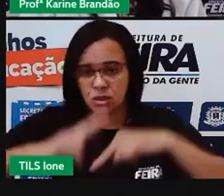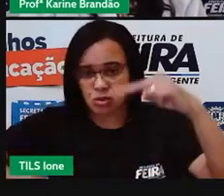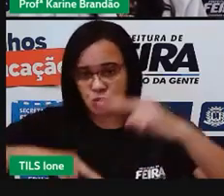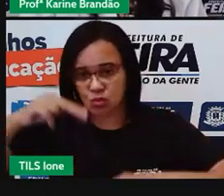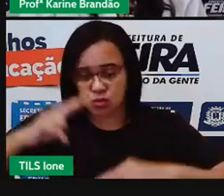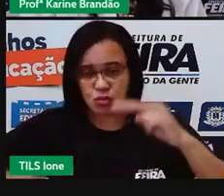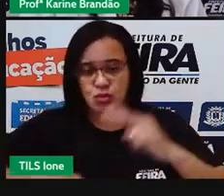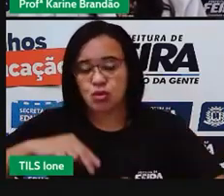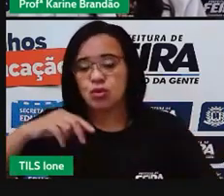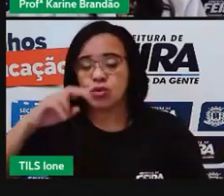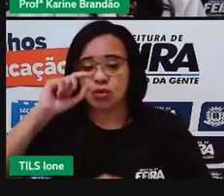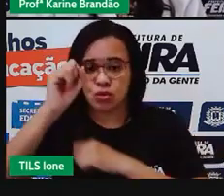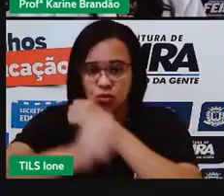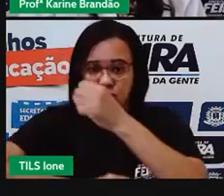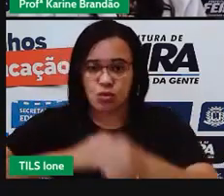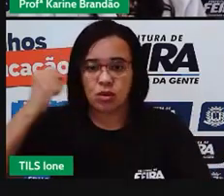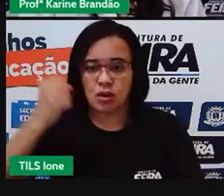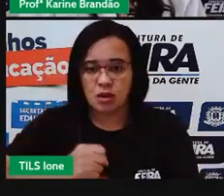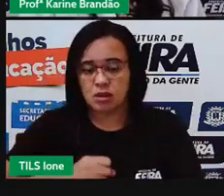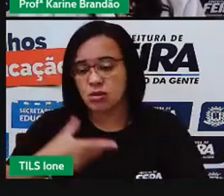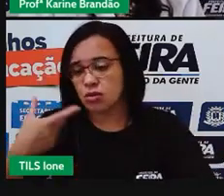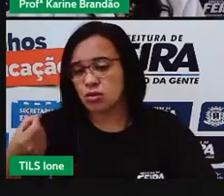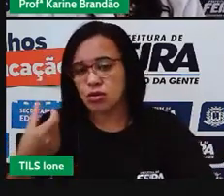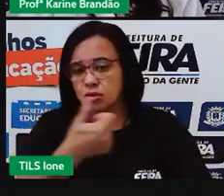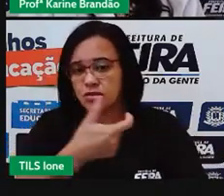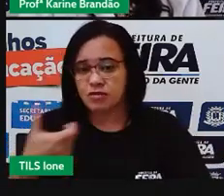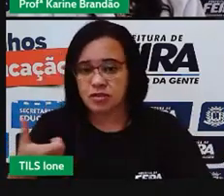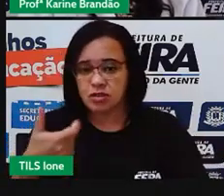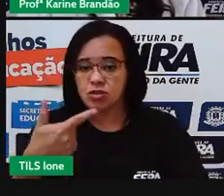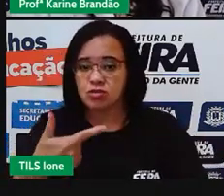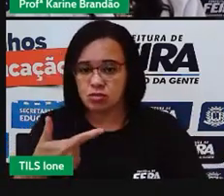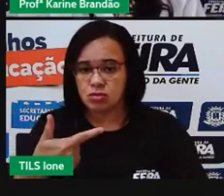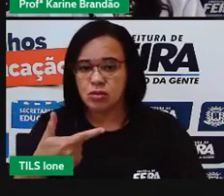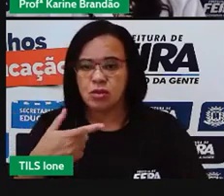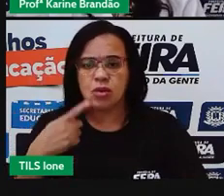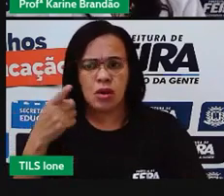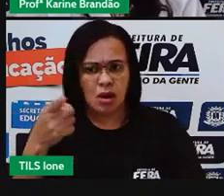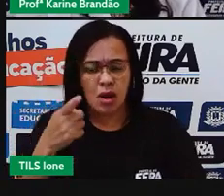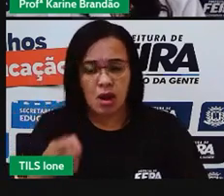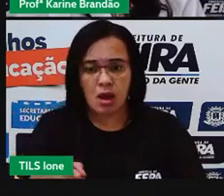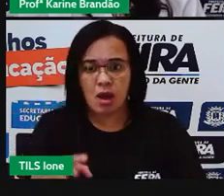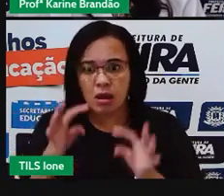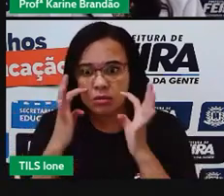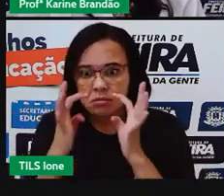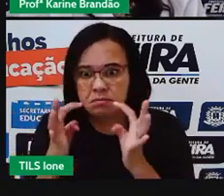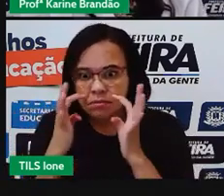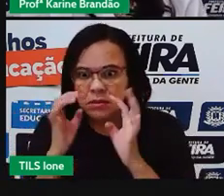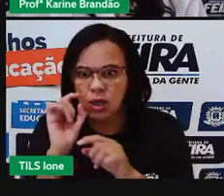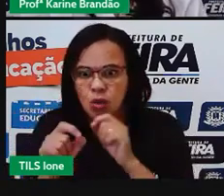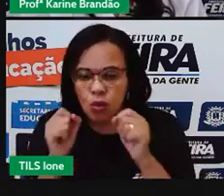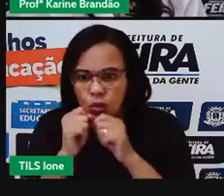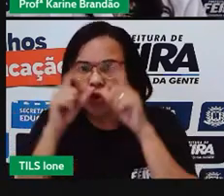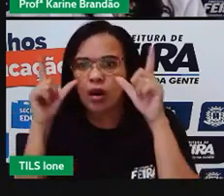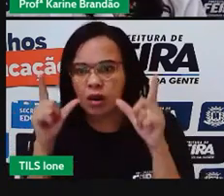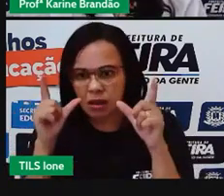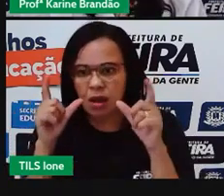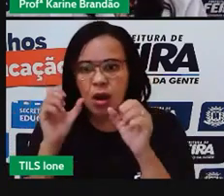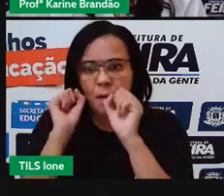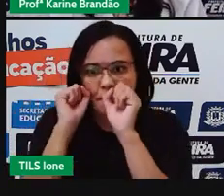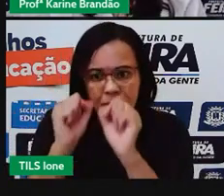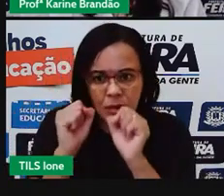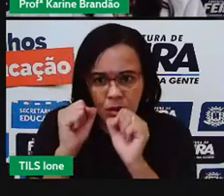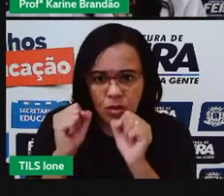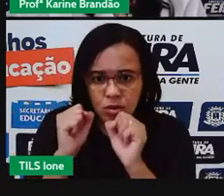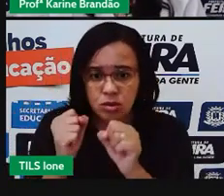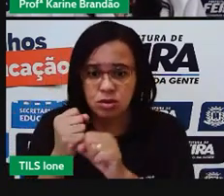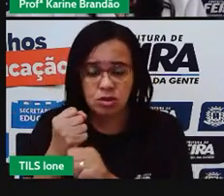alerta que seca pode ser a próxima pandemia. Por que a próxima pandemia pró? Porque a falta